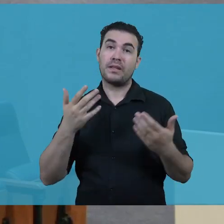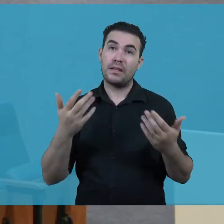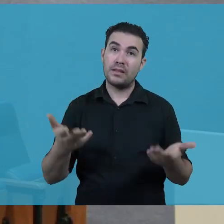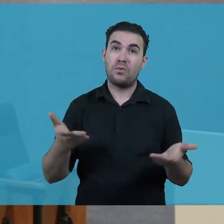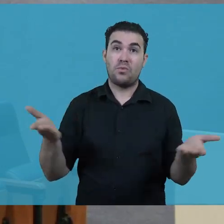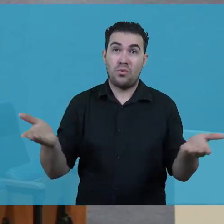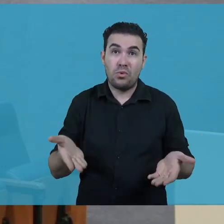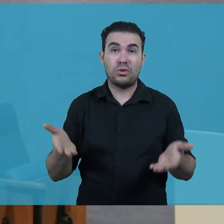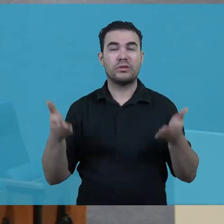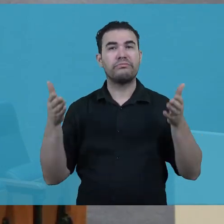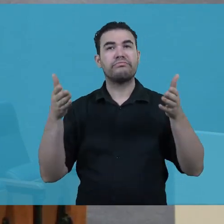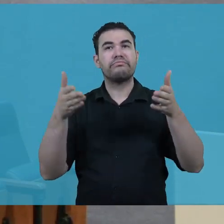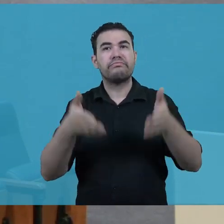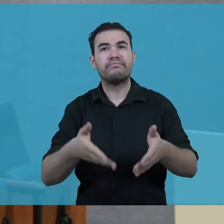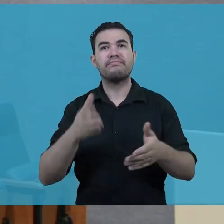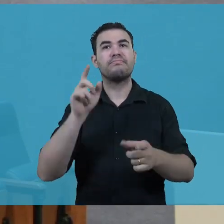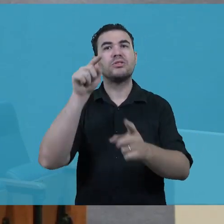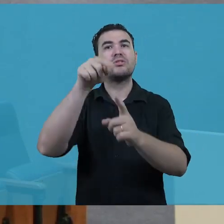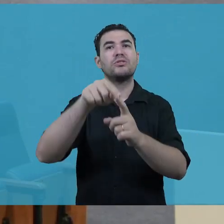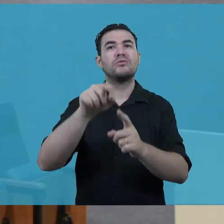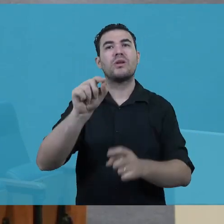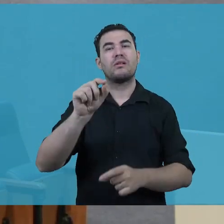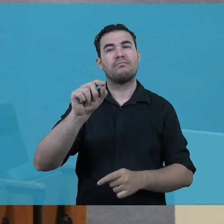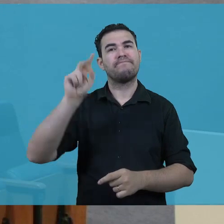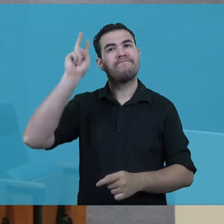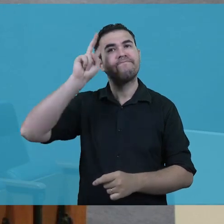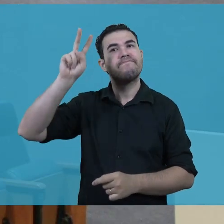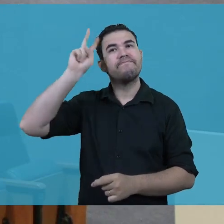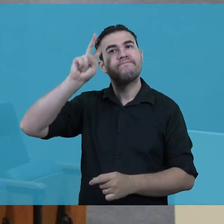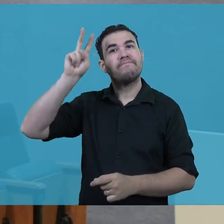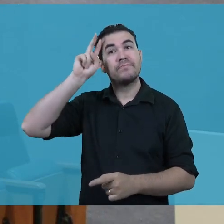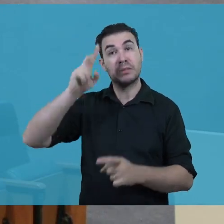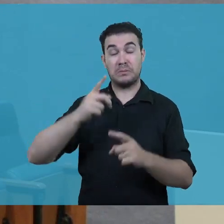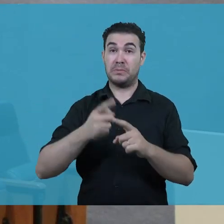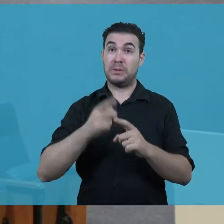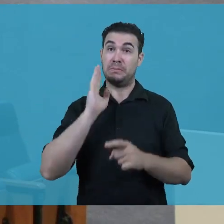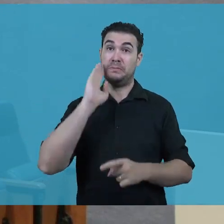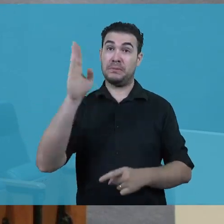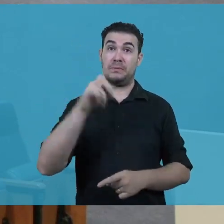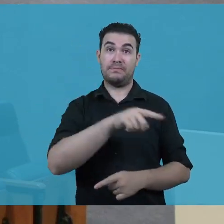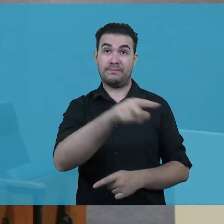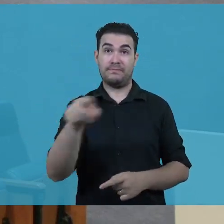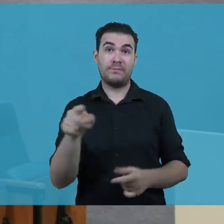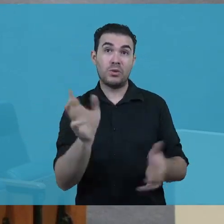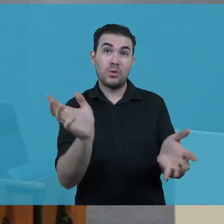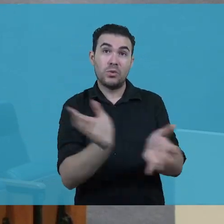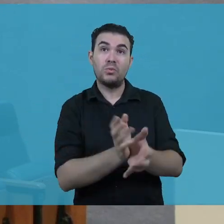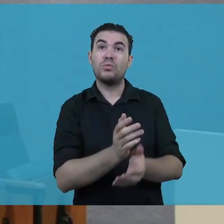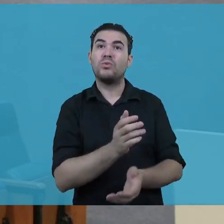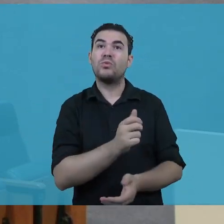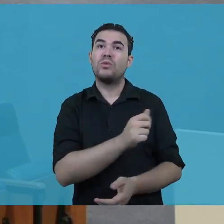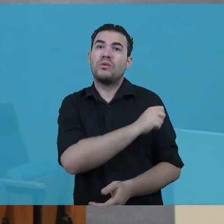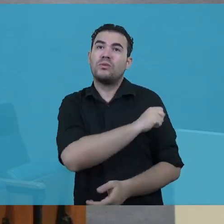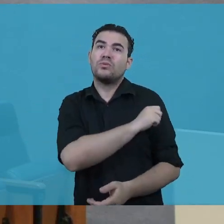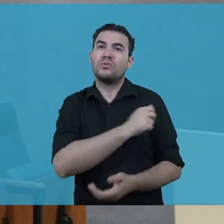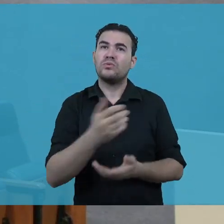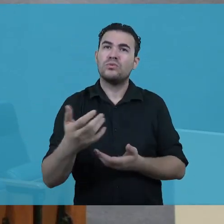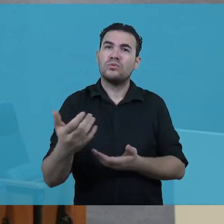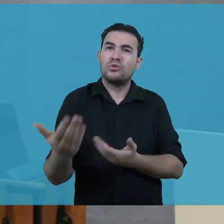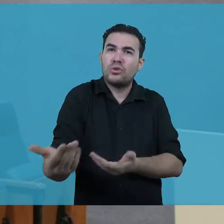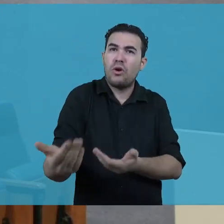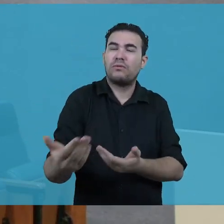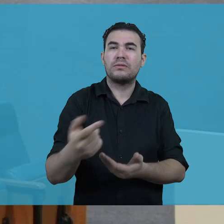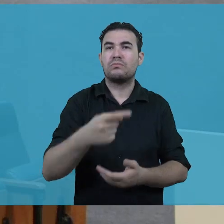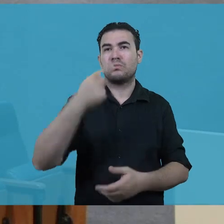do Ceará. Então, nesse sentido, esse relembrar é muito interessante, principalmente para essa geração mais nova, que não